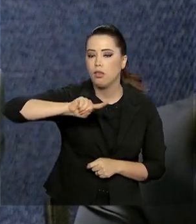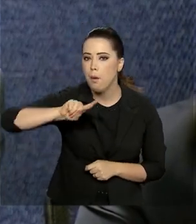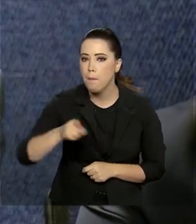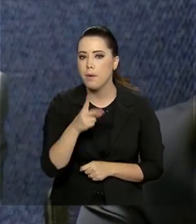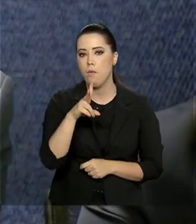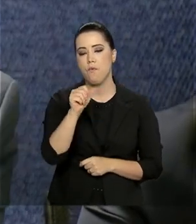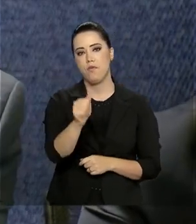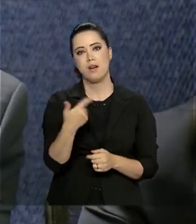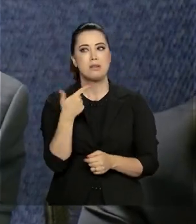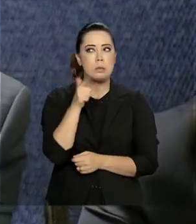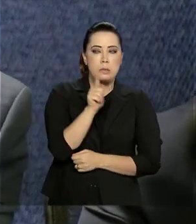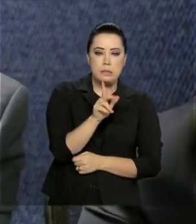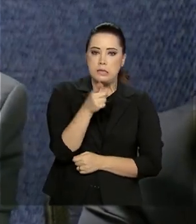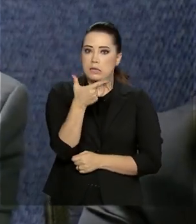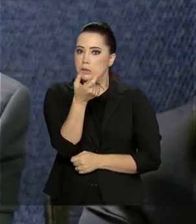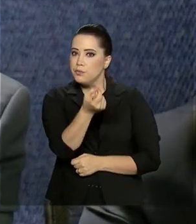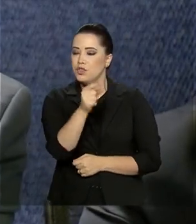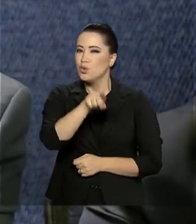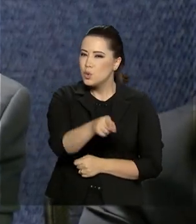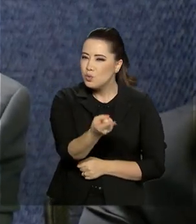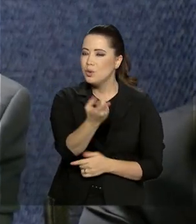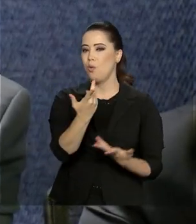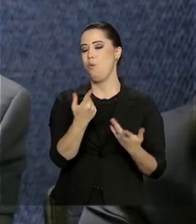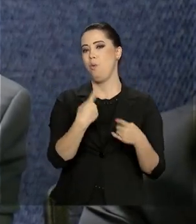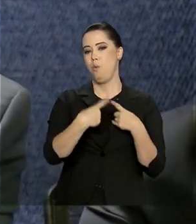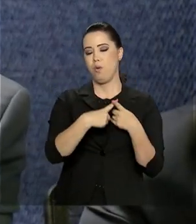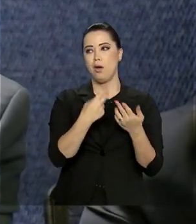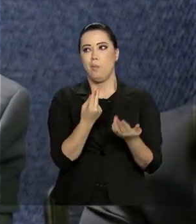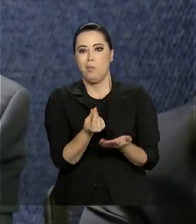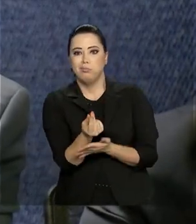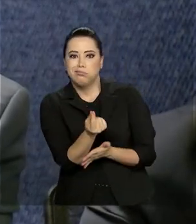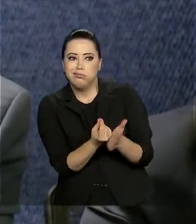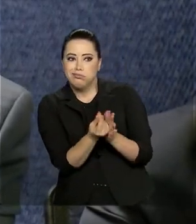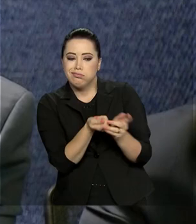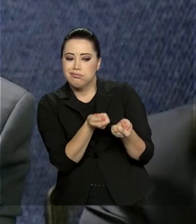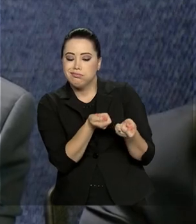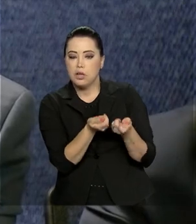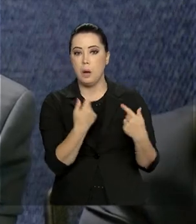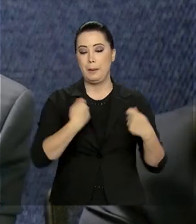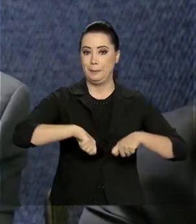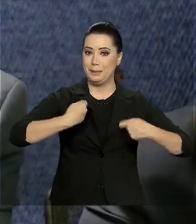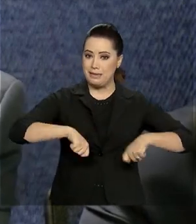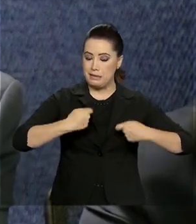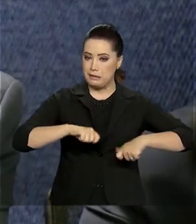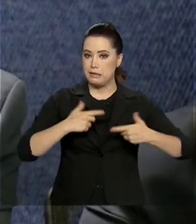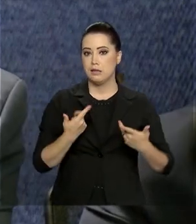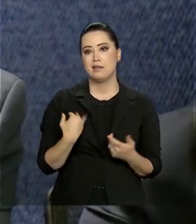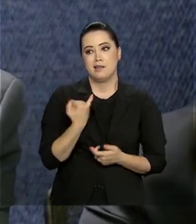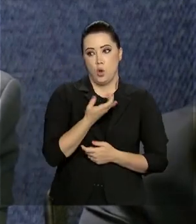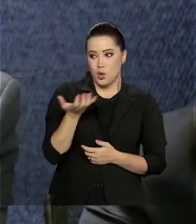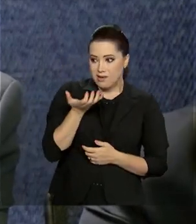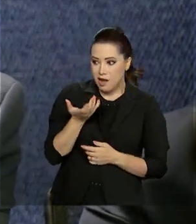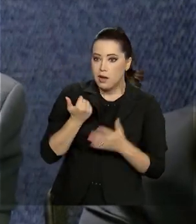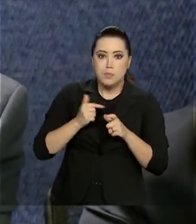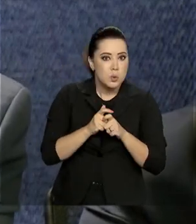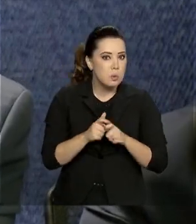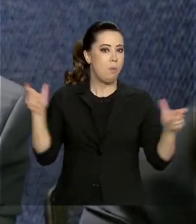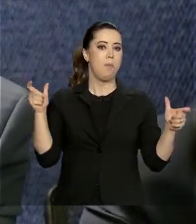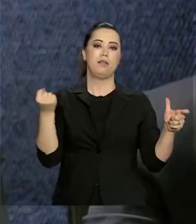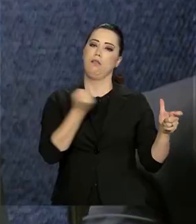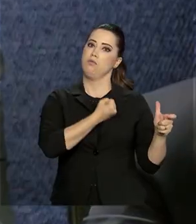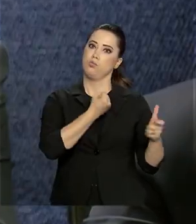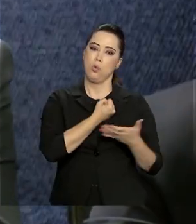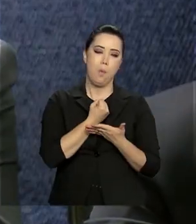Nós estamos chegando a 20 mil aí por causa das nossas limitações também financeiras. A poderia ter, se dependesse da gente, tinha muito mais oferta.